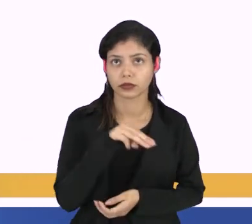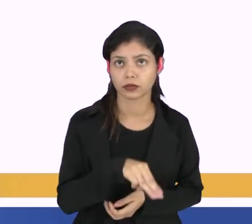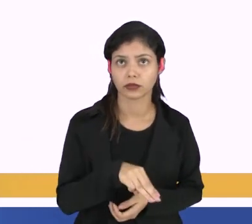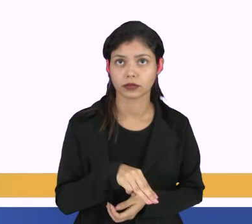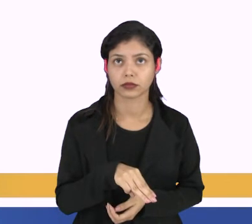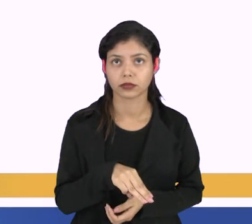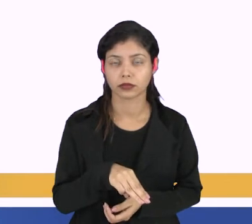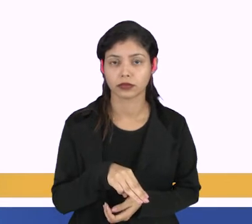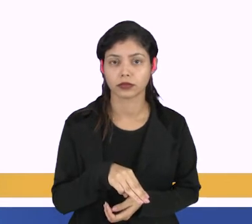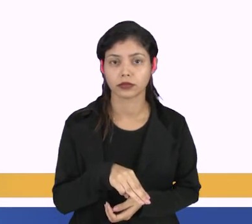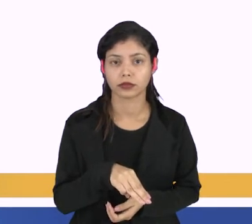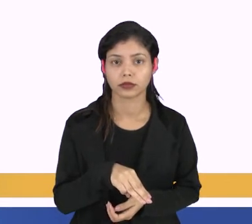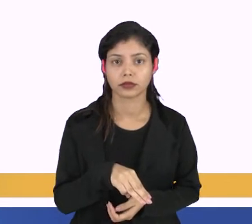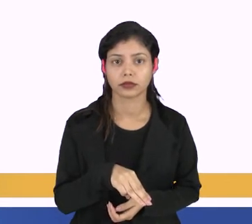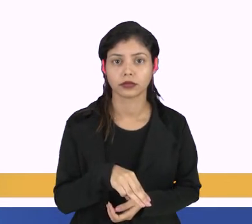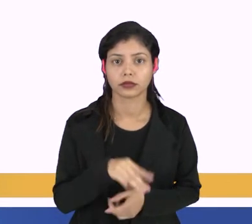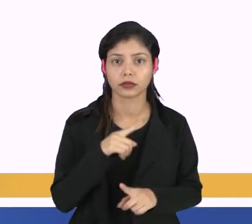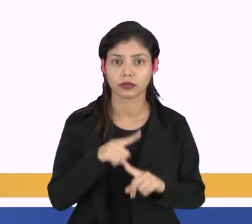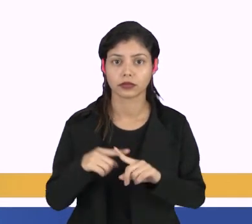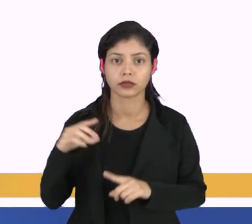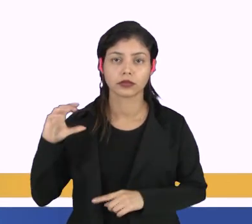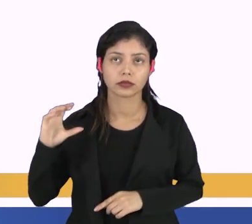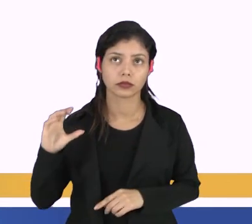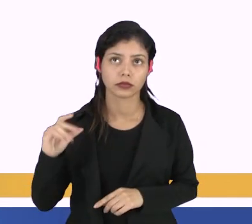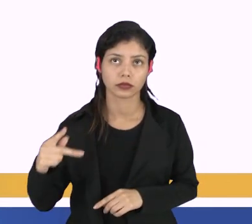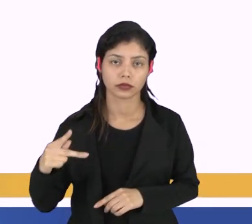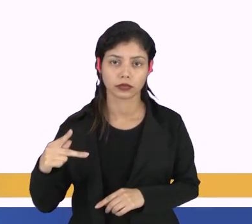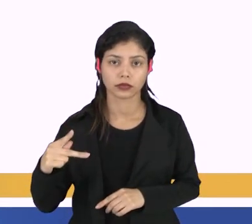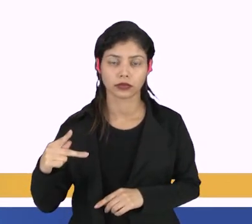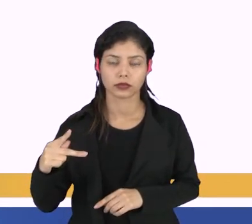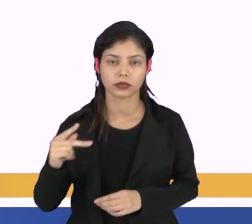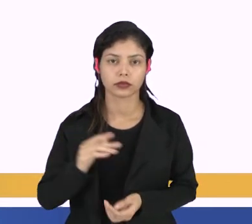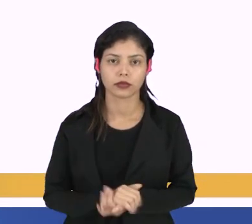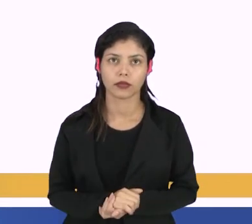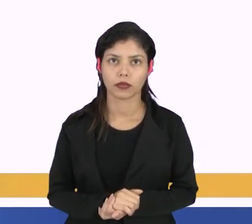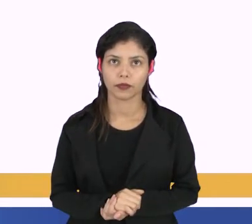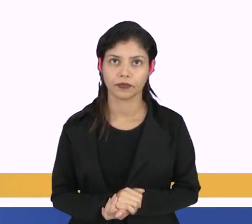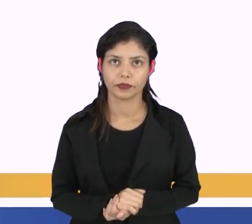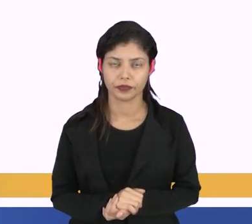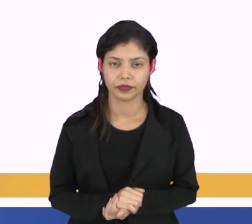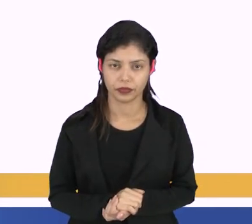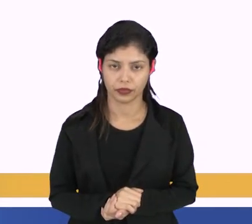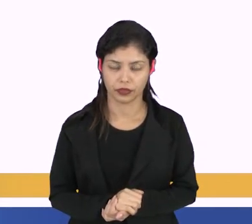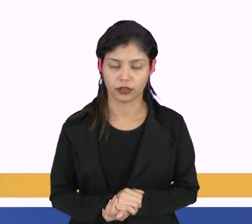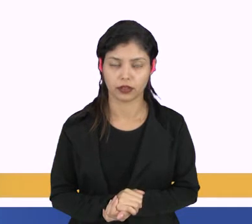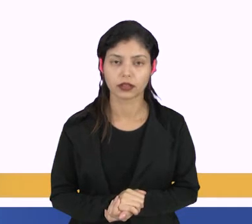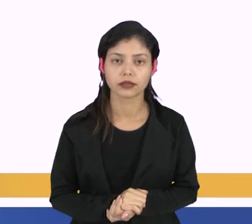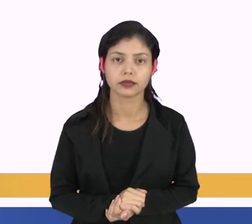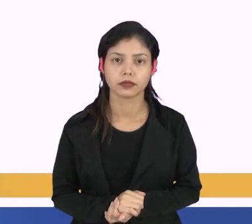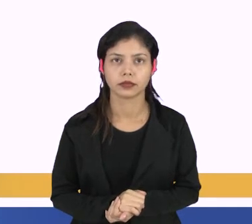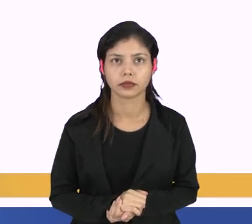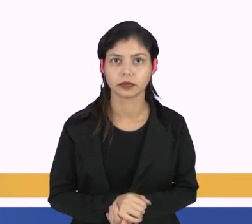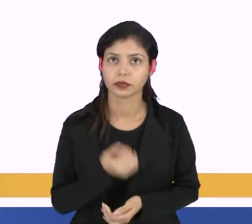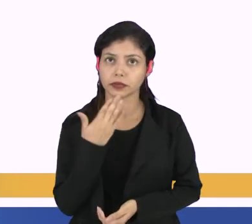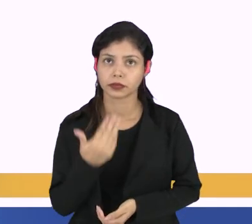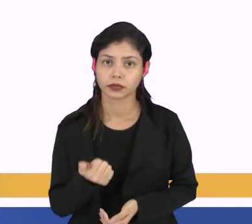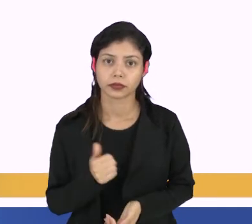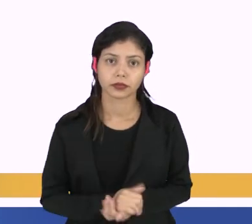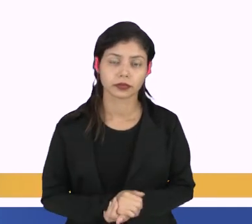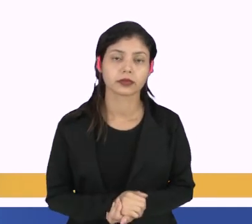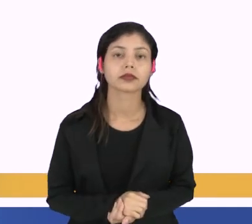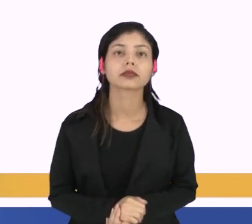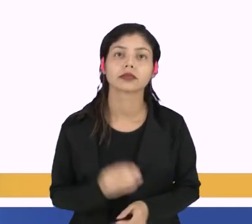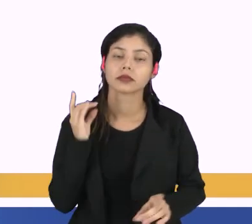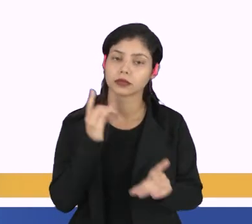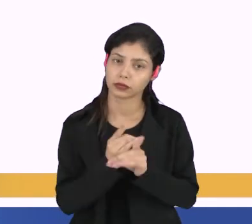M da primeira coluna e multiplicar pelo P da segunda matriz B, tudo bem? E aí